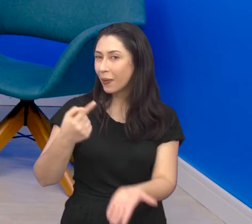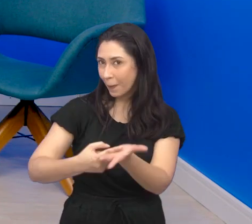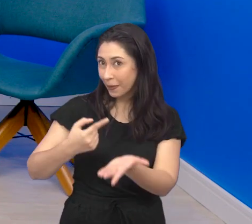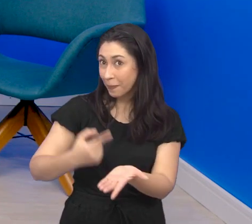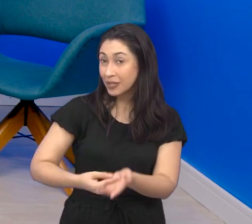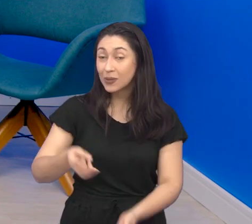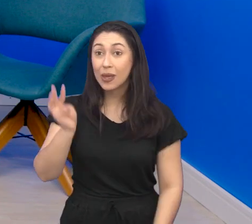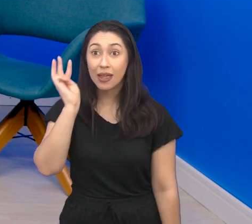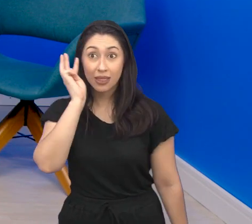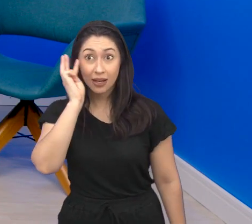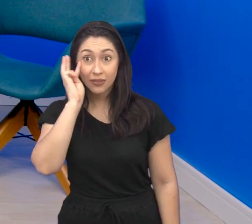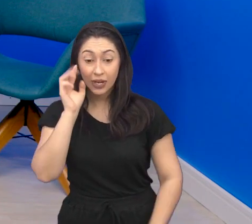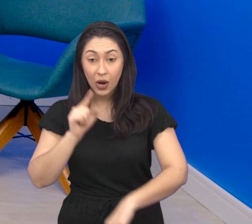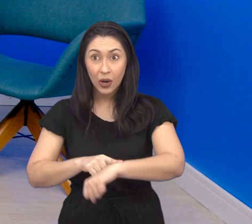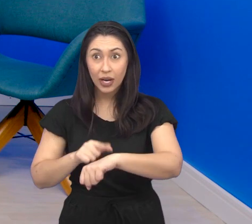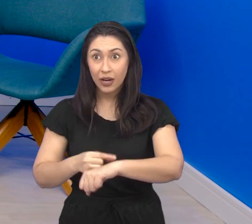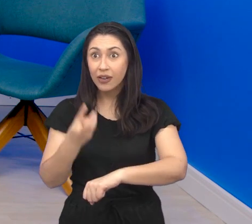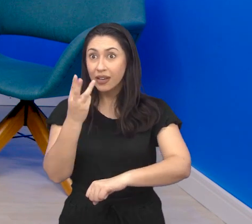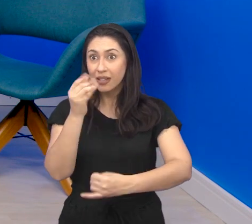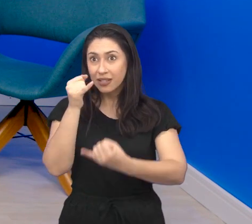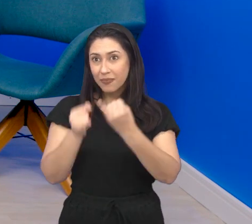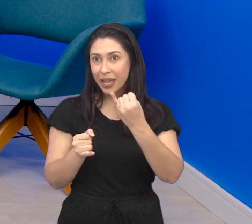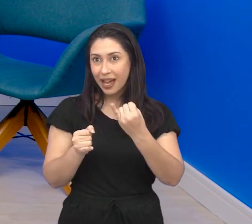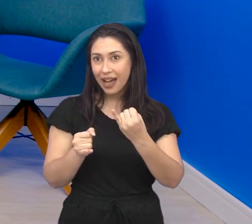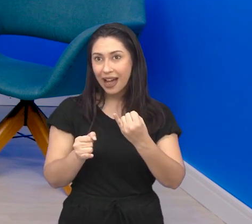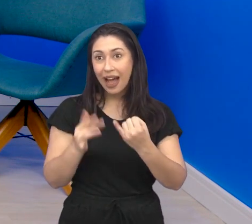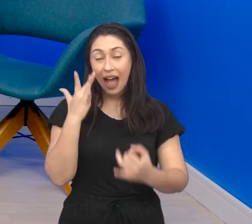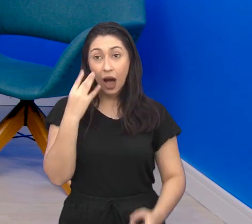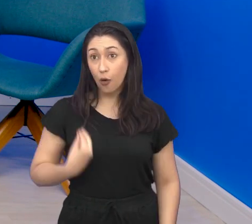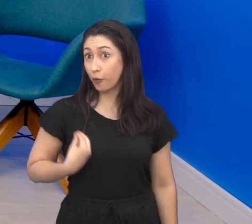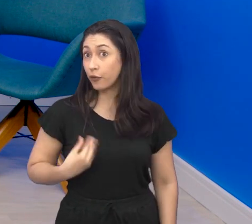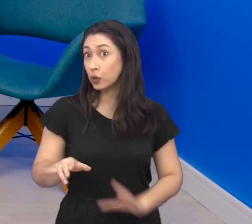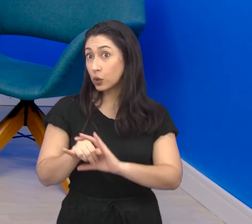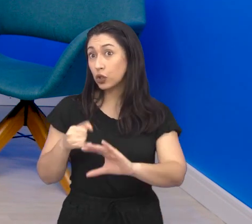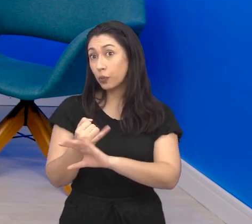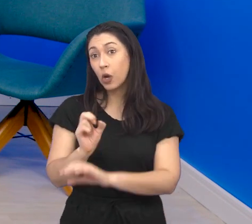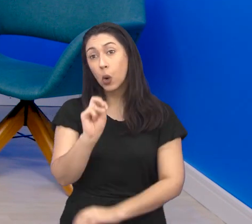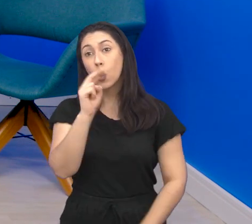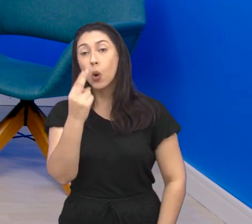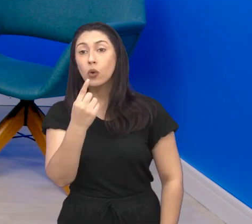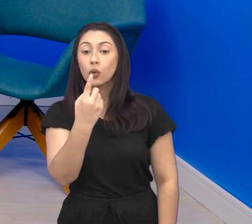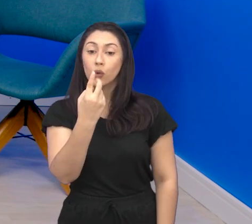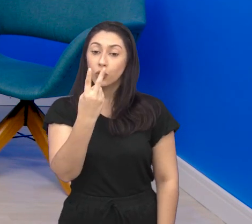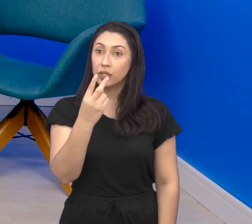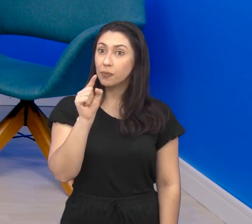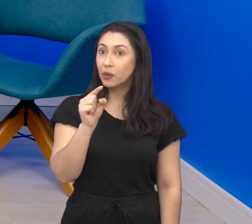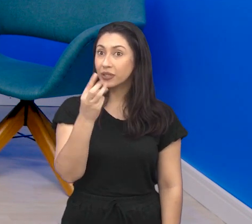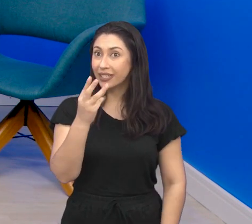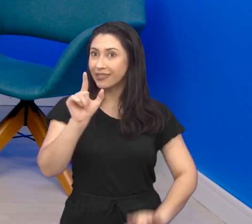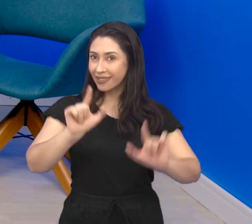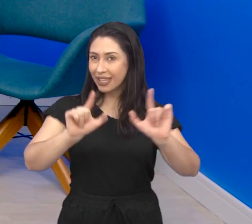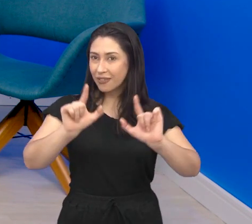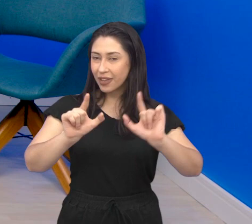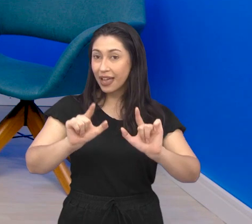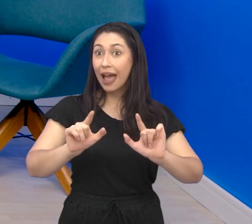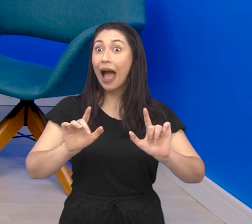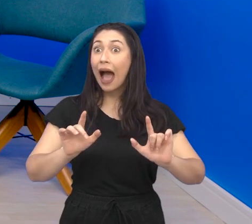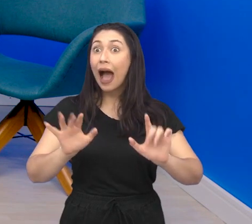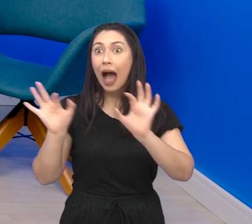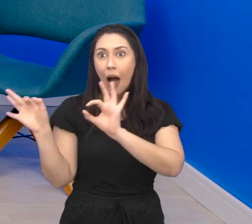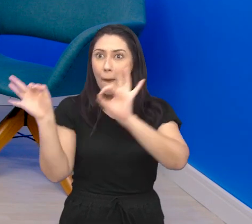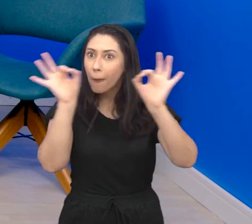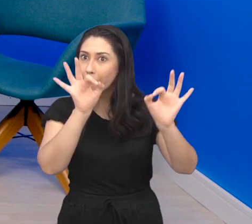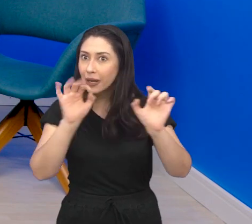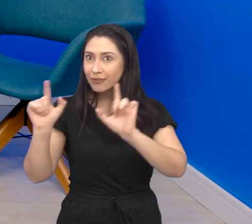nosso encontro marcado toda terça-feira, às três e meia da tarde, ao vivo pelo YouTube ou no canal 12.3 da sua televisão. E também fiquem